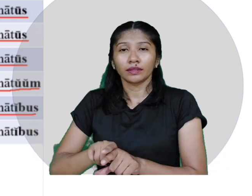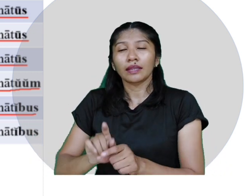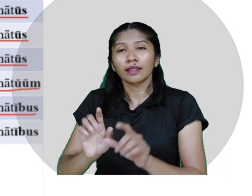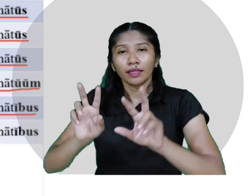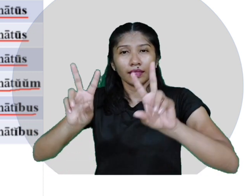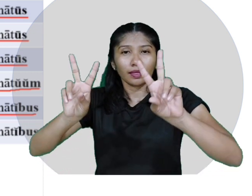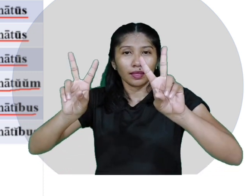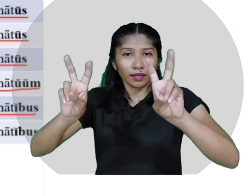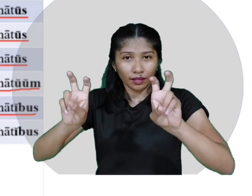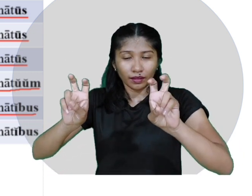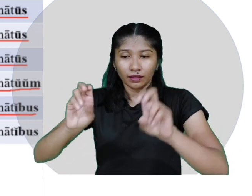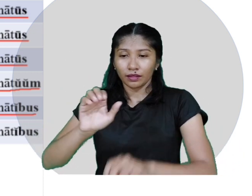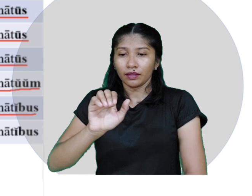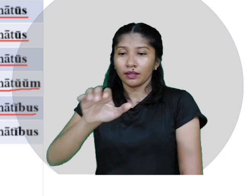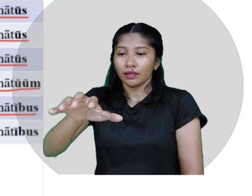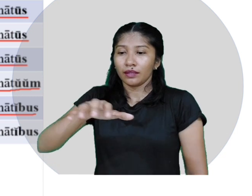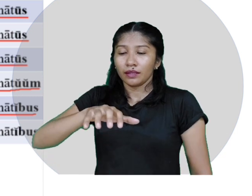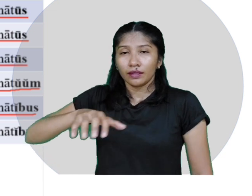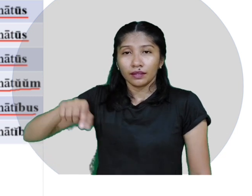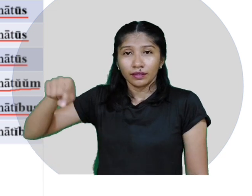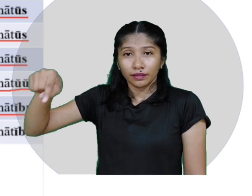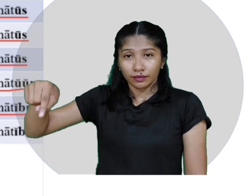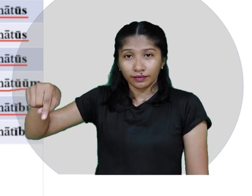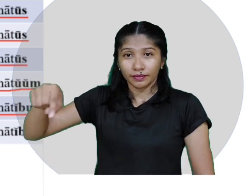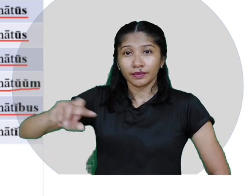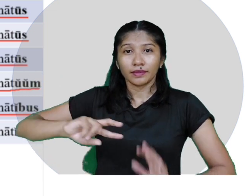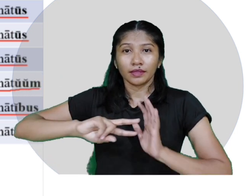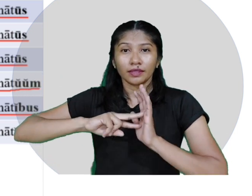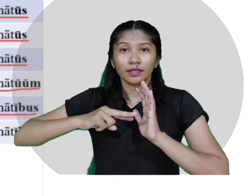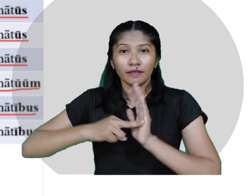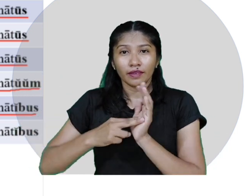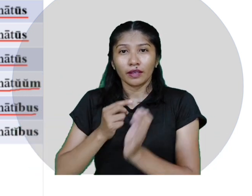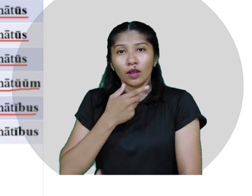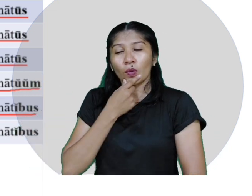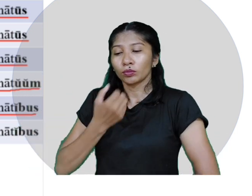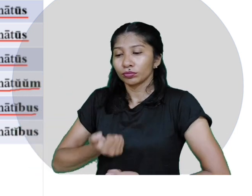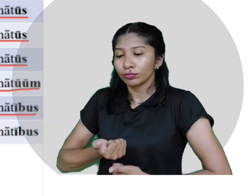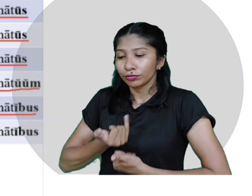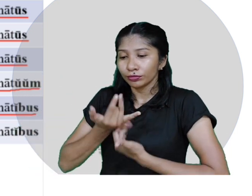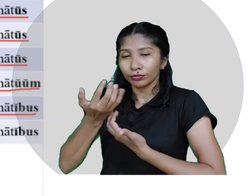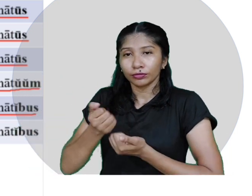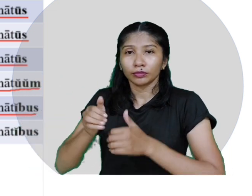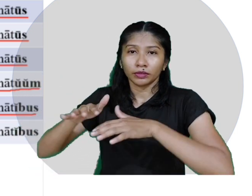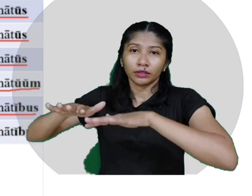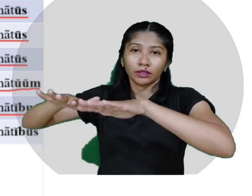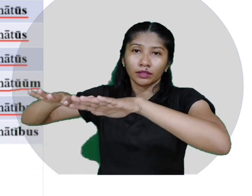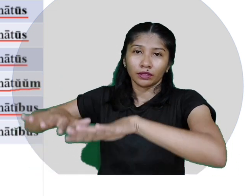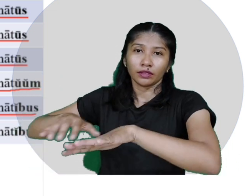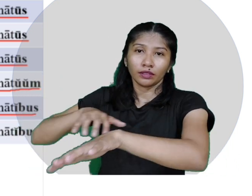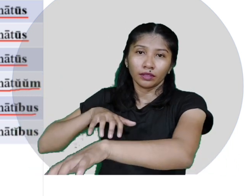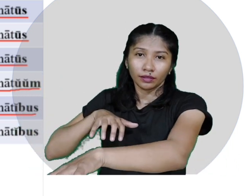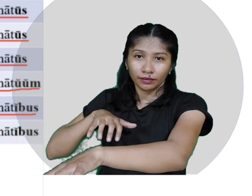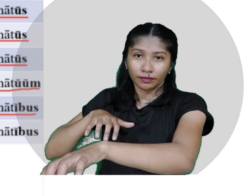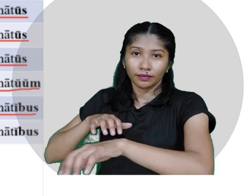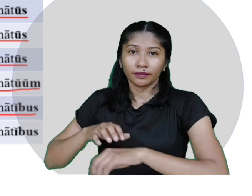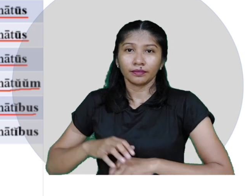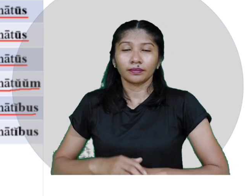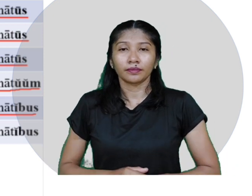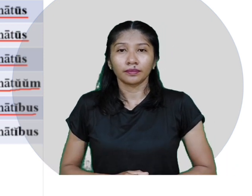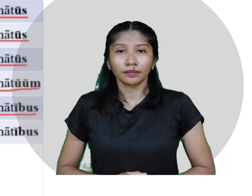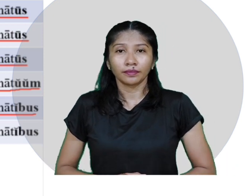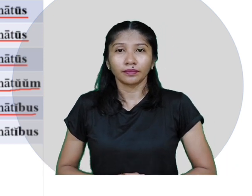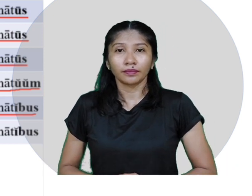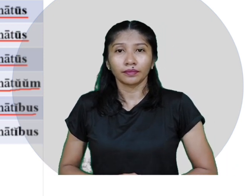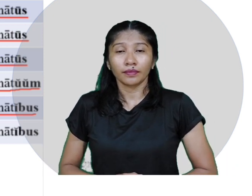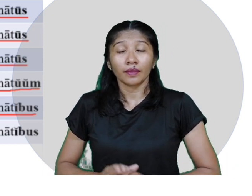sunt. Os poetas estão no senado. Se eu quiser dizer que